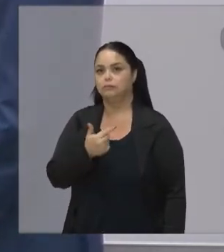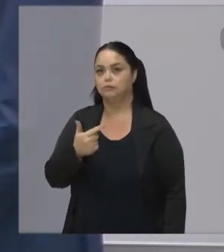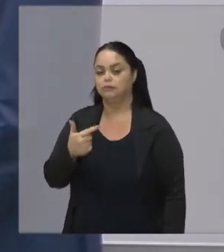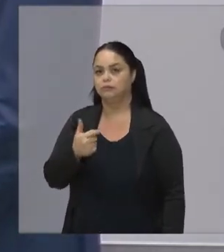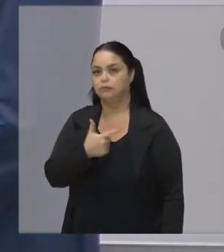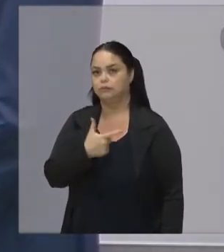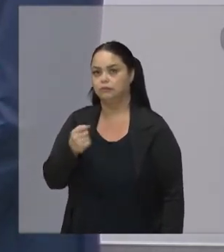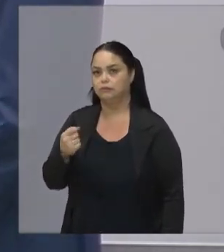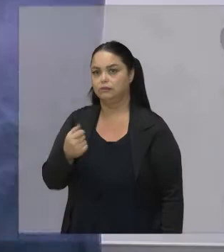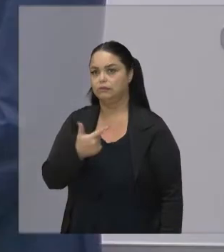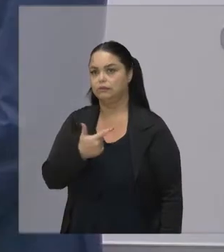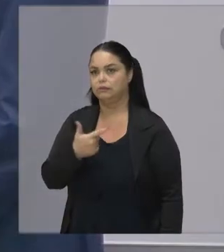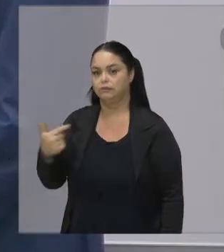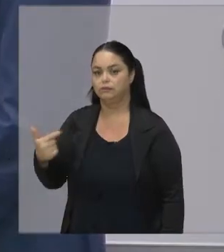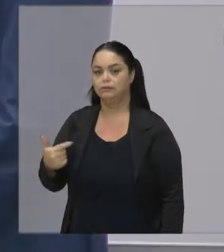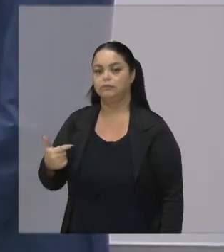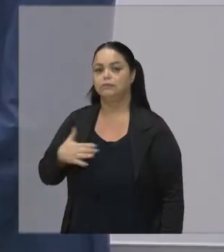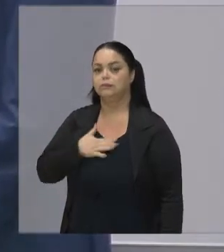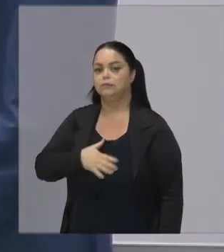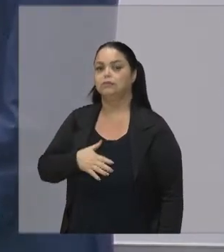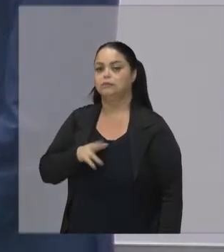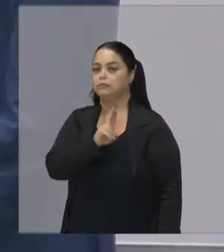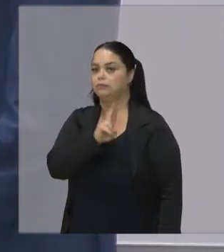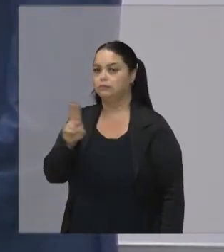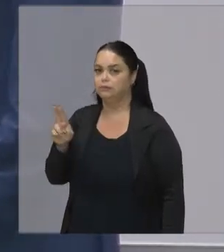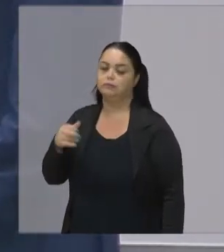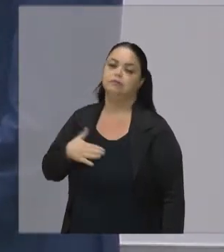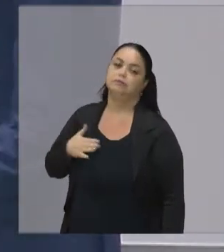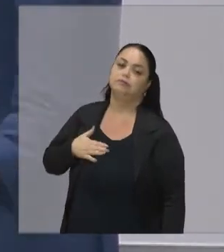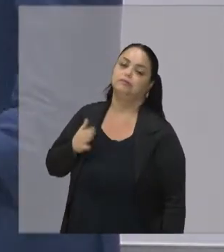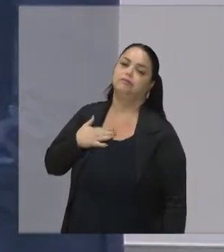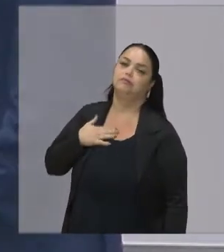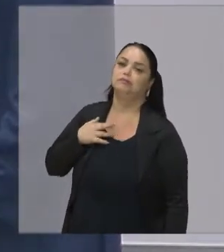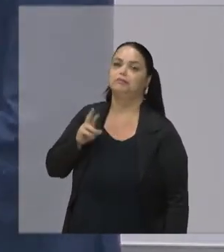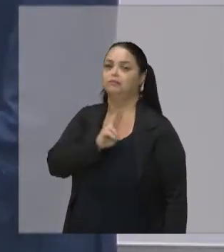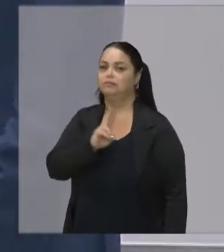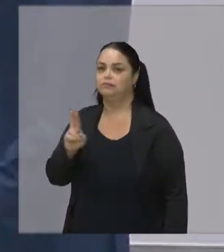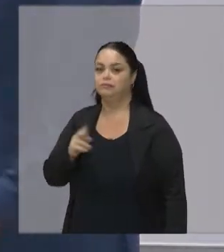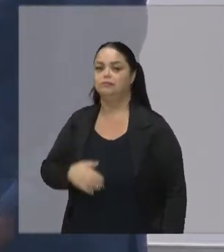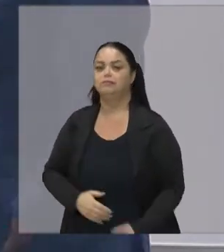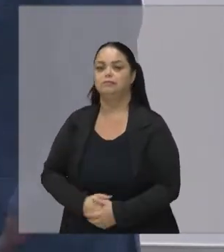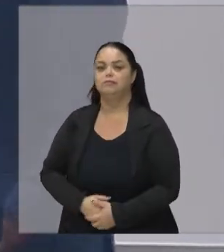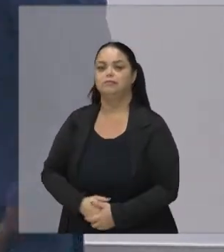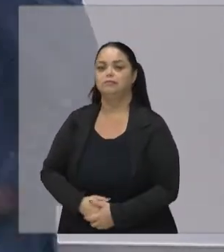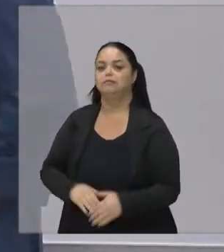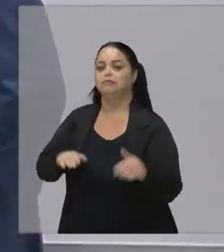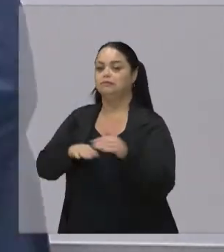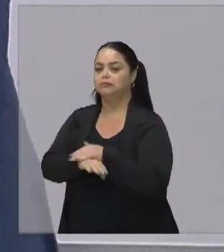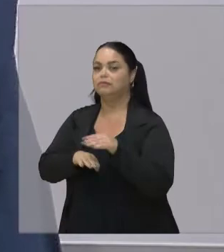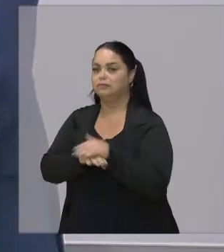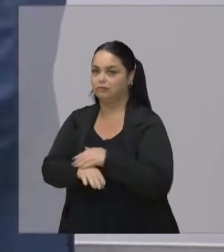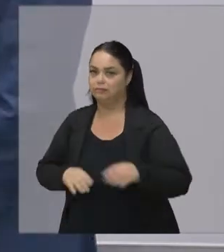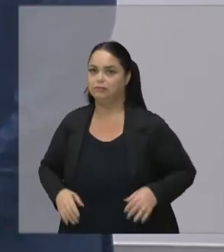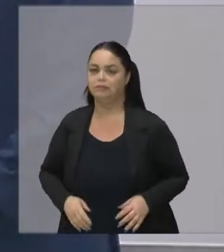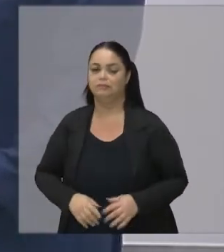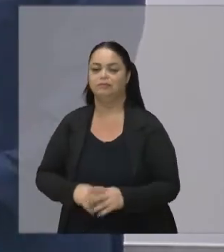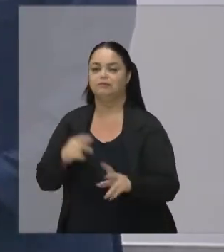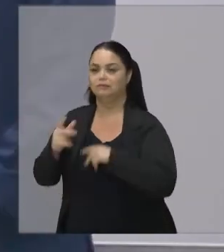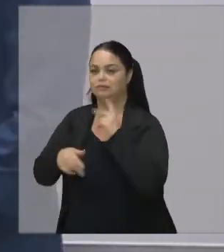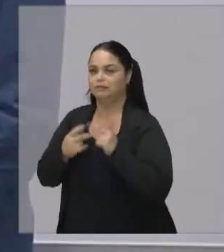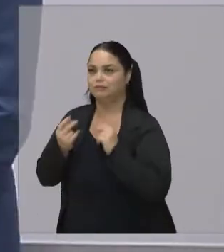Eu gostaria De ter feito Uma com o seu nome Essa está com o meu nome Mas aí Você guarda lá De uma